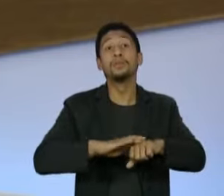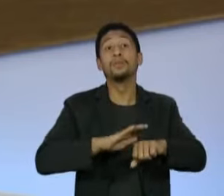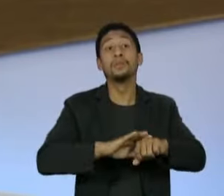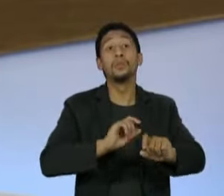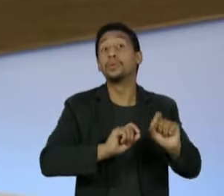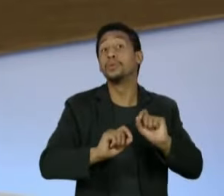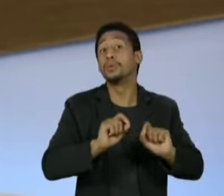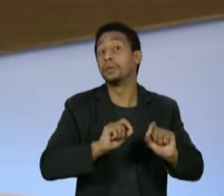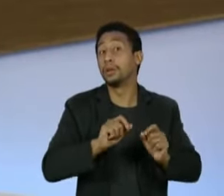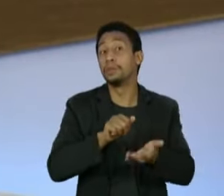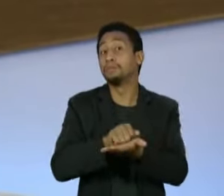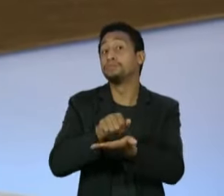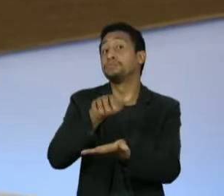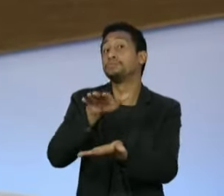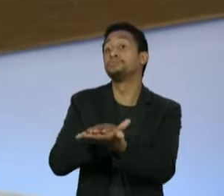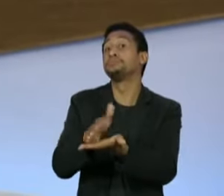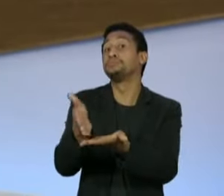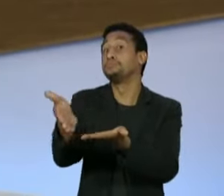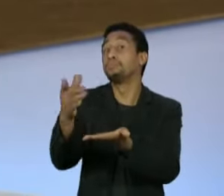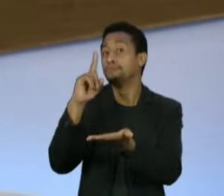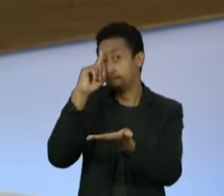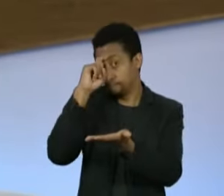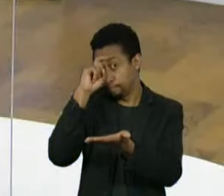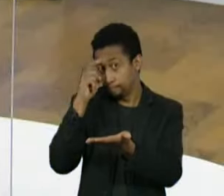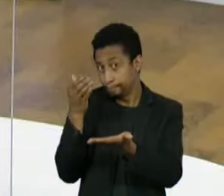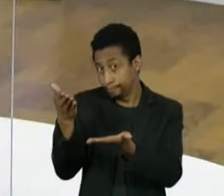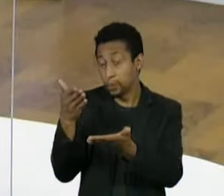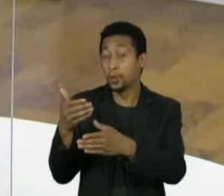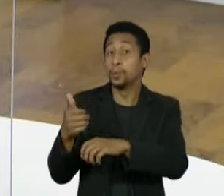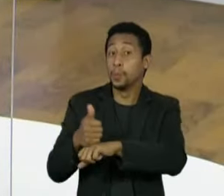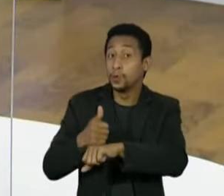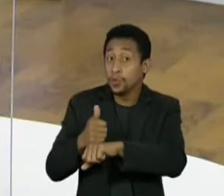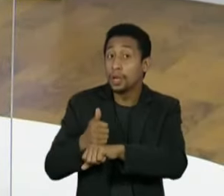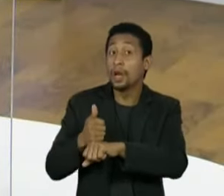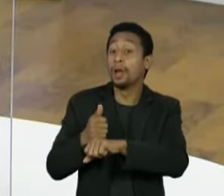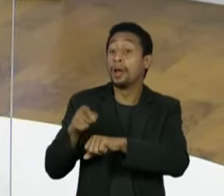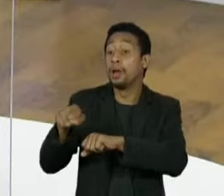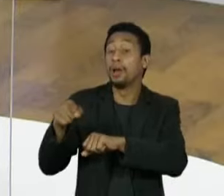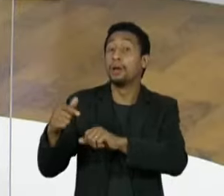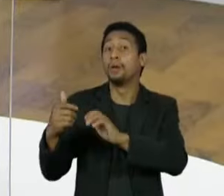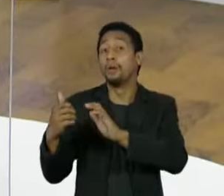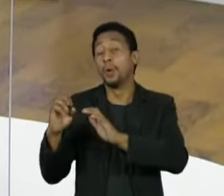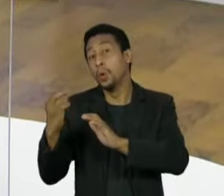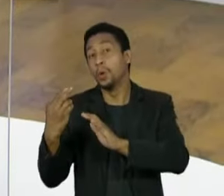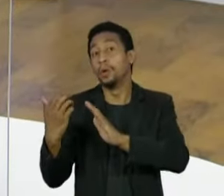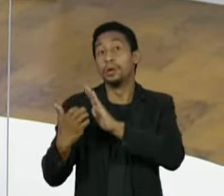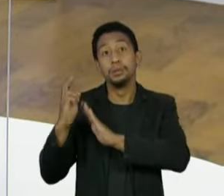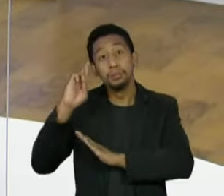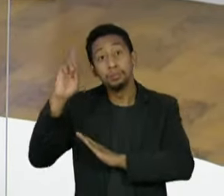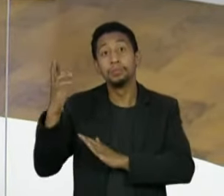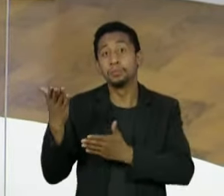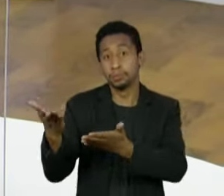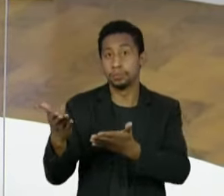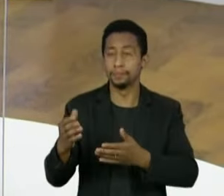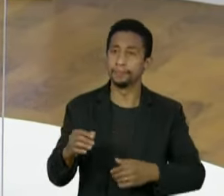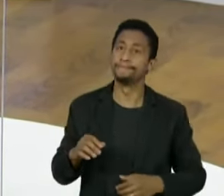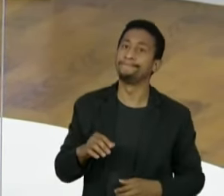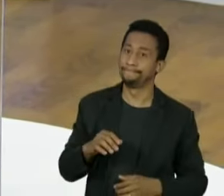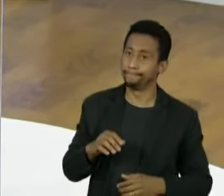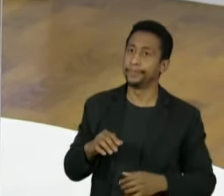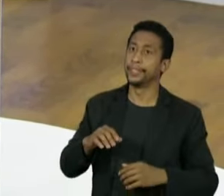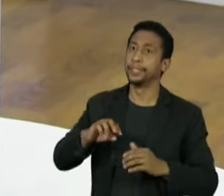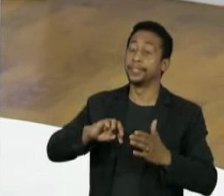relação à punição a essas pessoas, no caso, a esses profissionais e empresários. Você tem ali claramente crime contra a